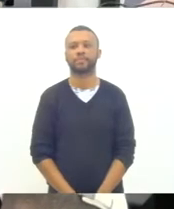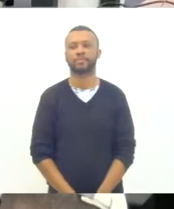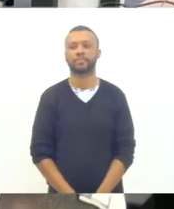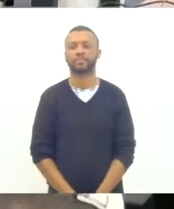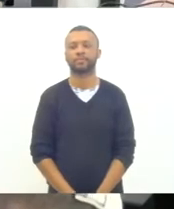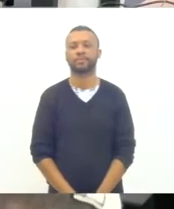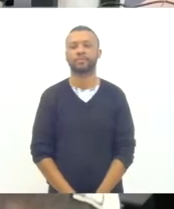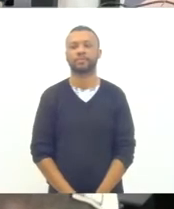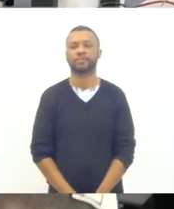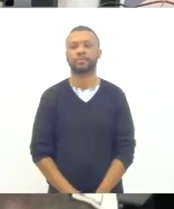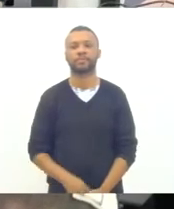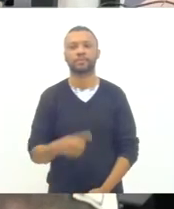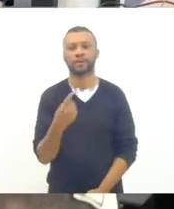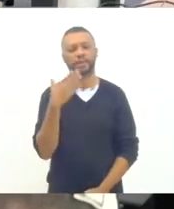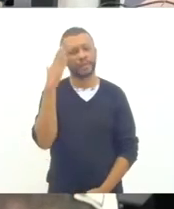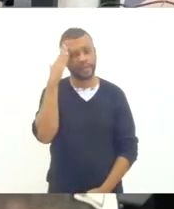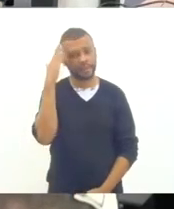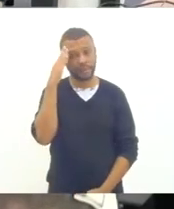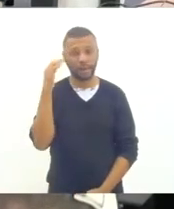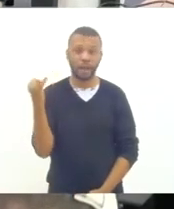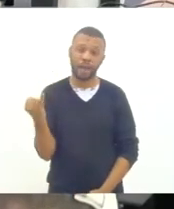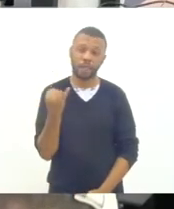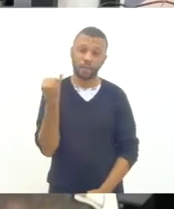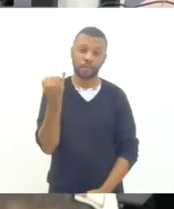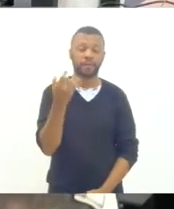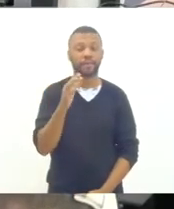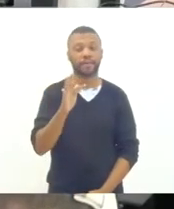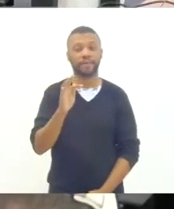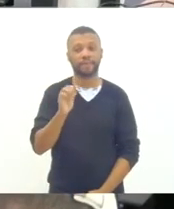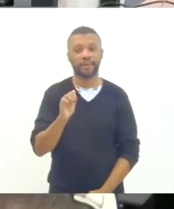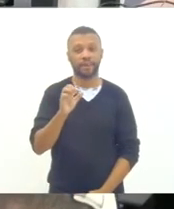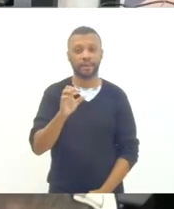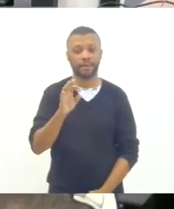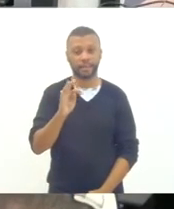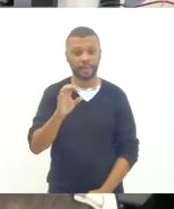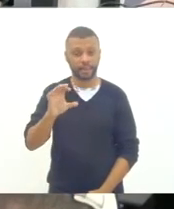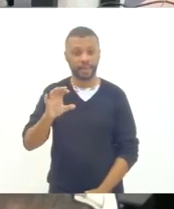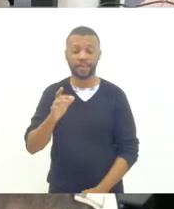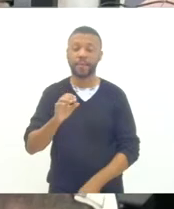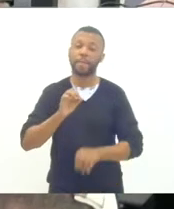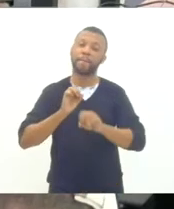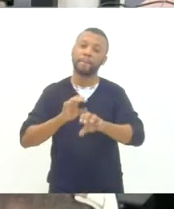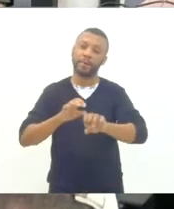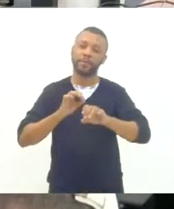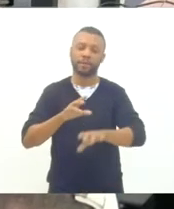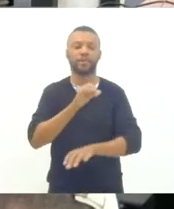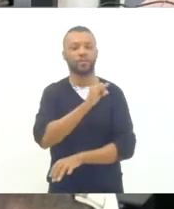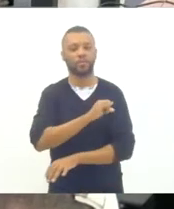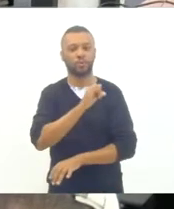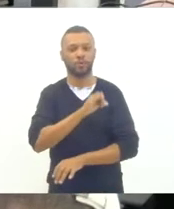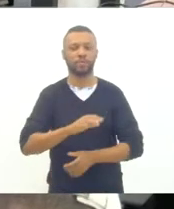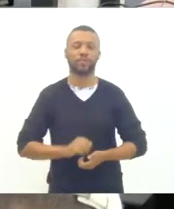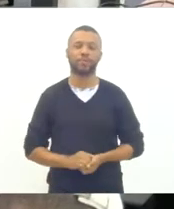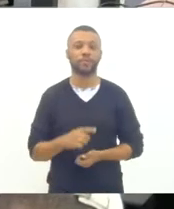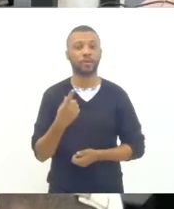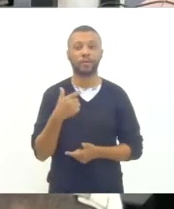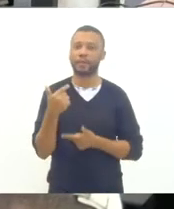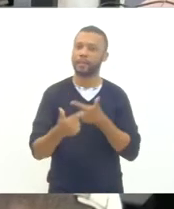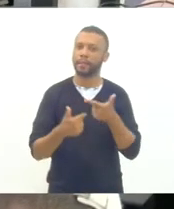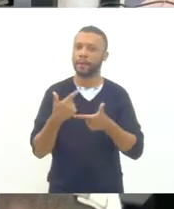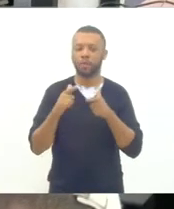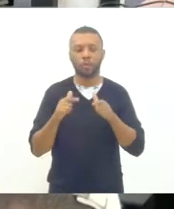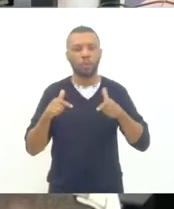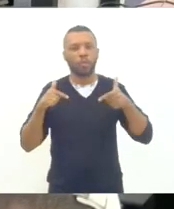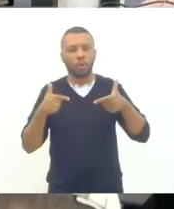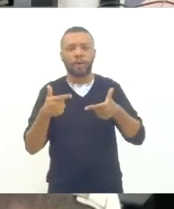A gente sabe a importância da FAETEC para a educação do Estado do Rio de Janeiro. A gente, inclusive, tem trabalhado muito para que a FAETEC